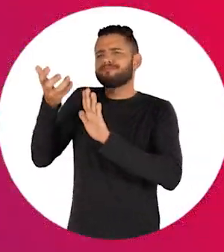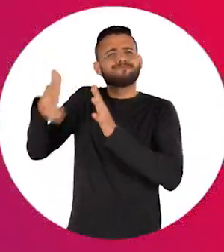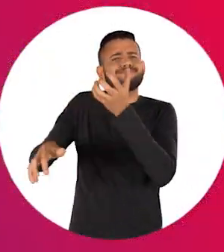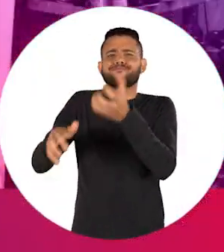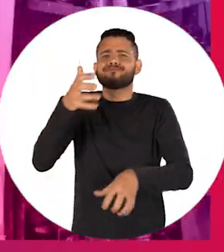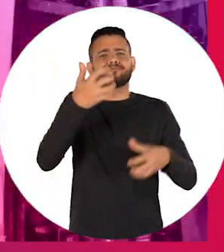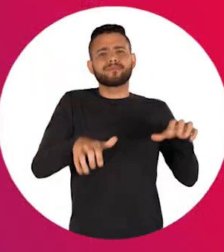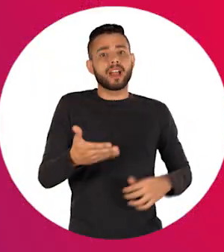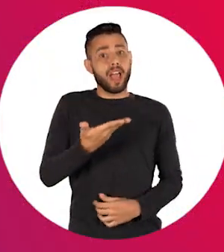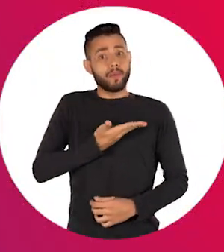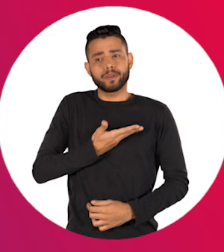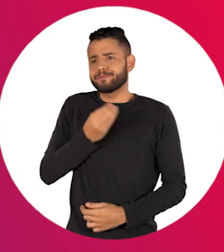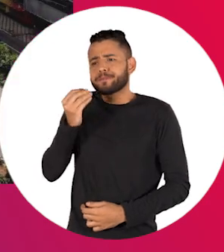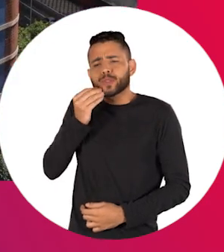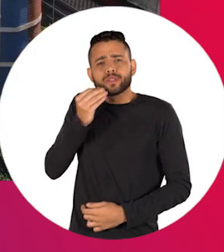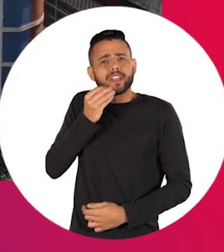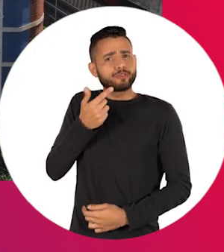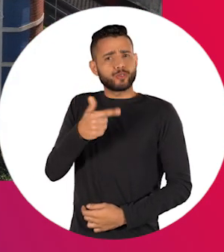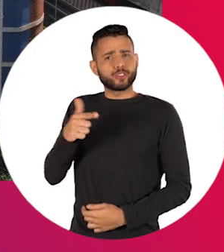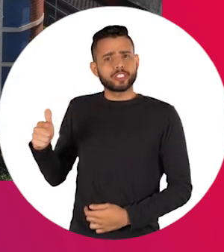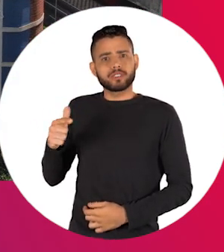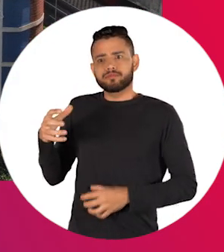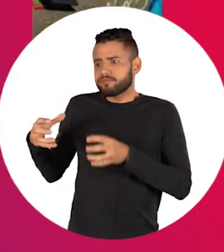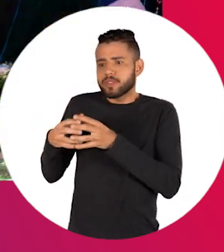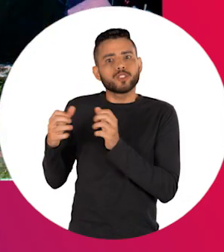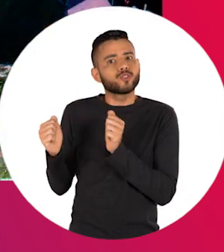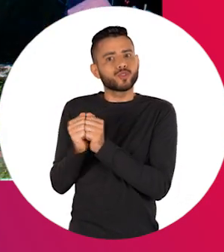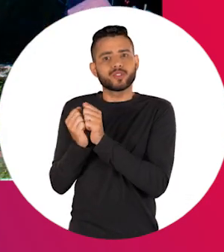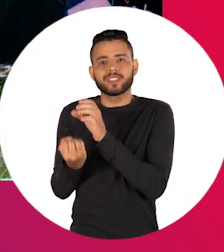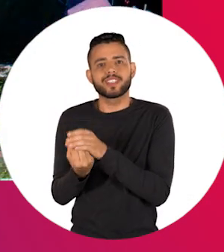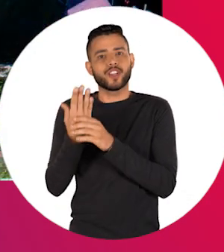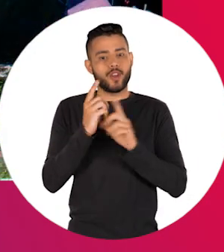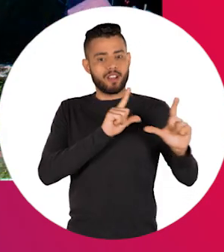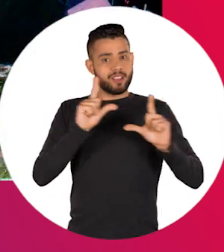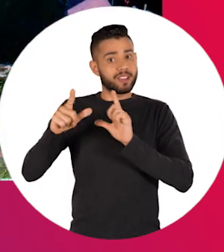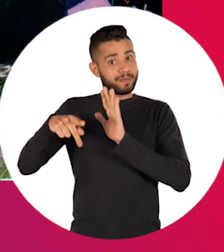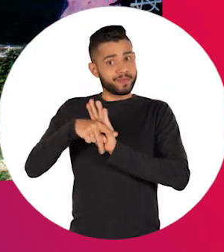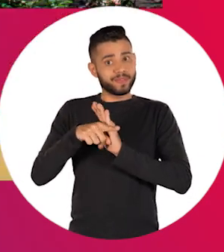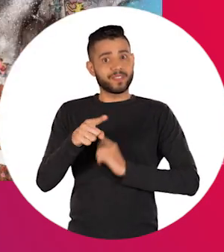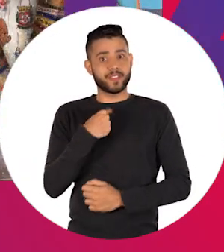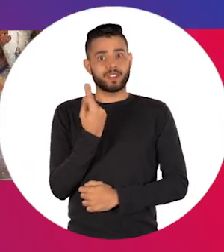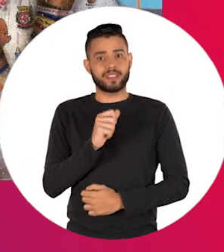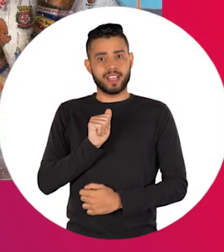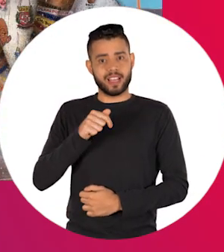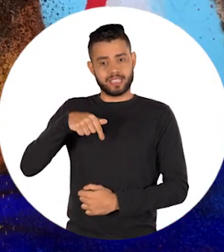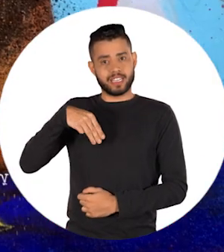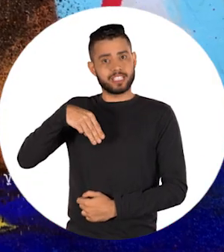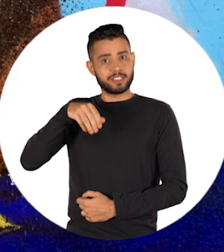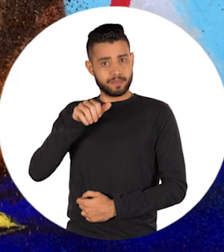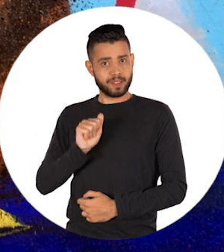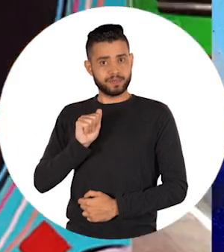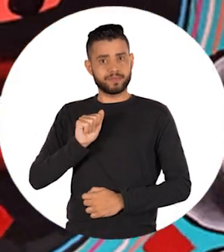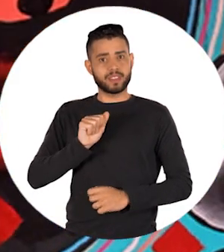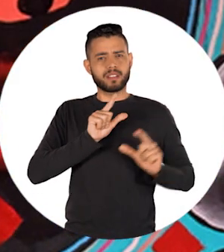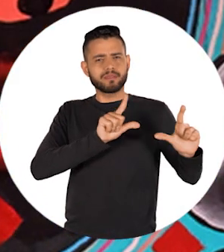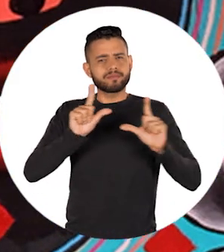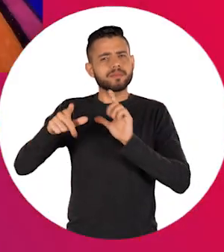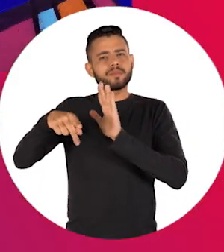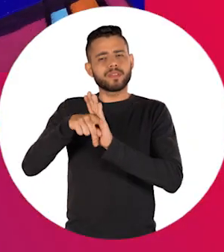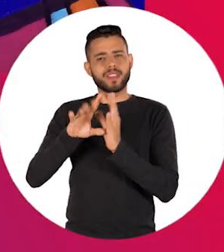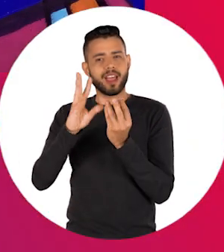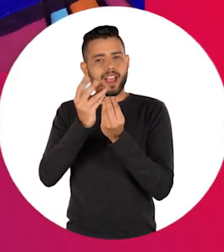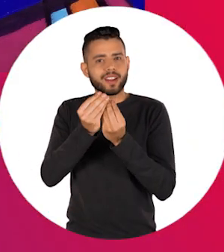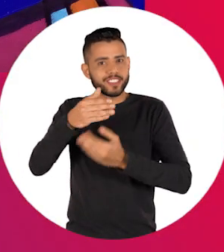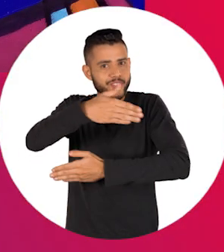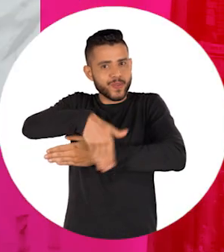que eu recebia era não. Eu me contei com os meus amigos, que também recebiam esses não e a gente abriu a nossa galeria. A sétima é a galeria de street art mais